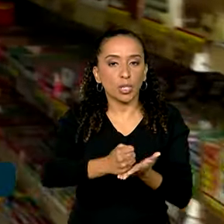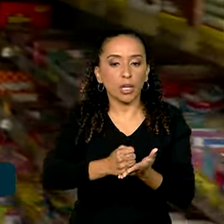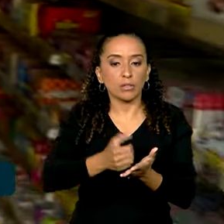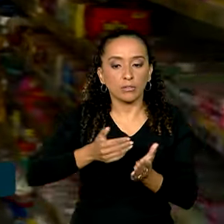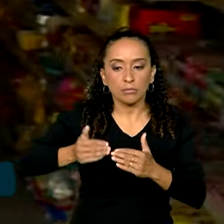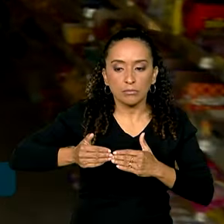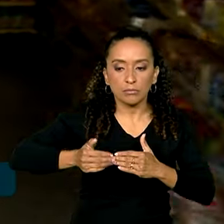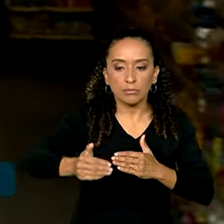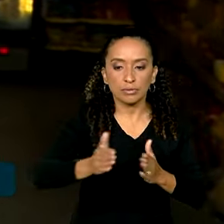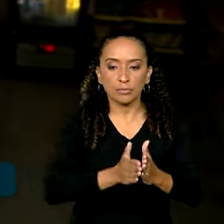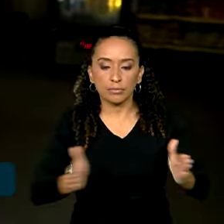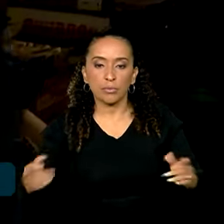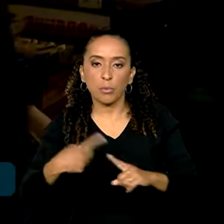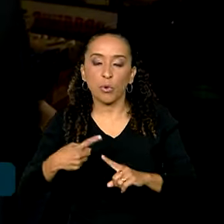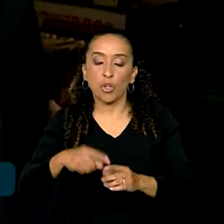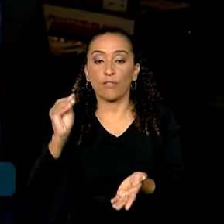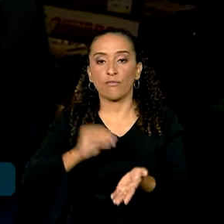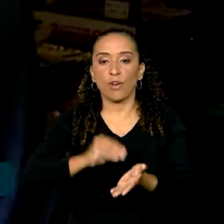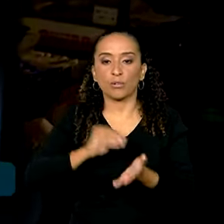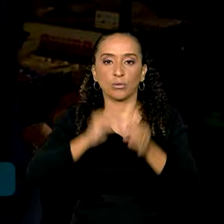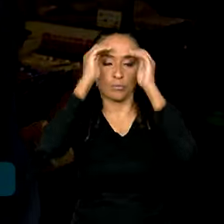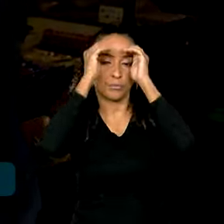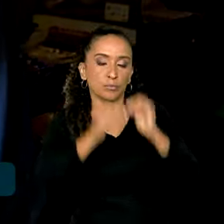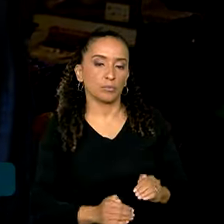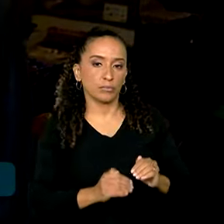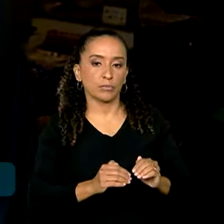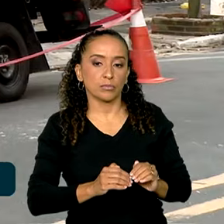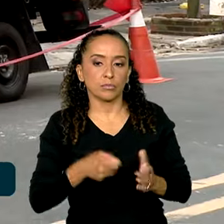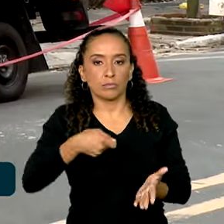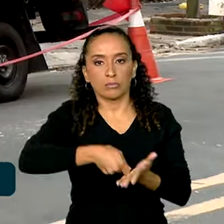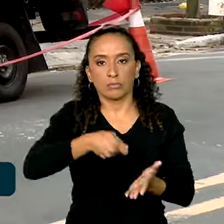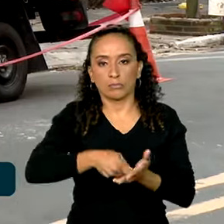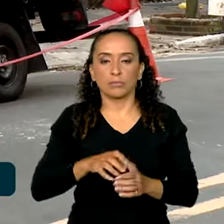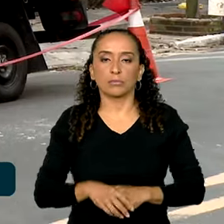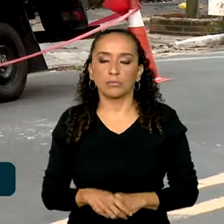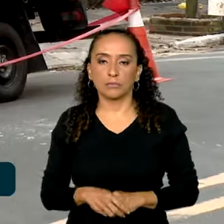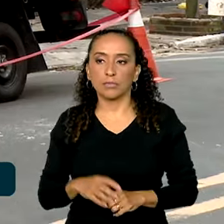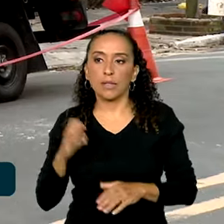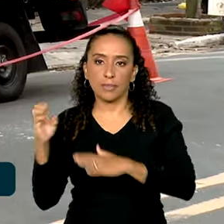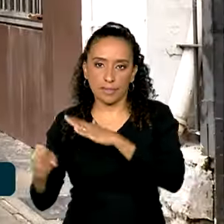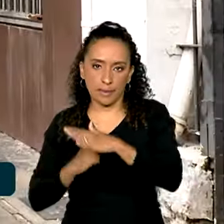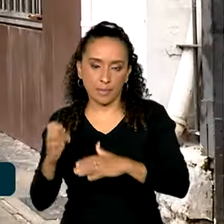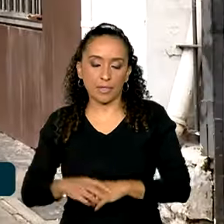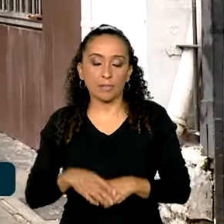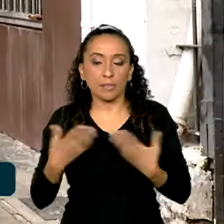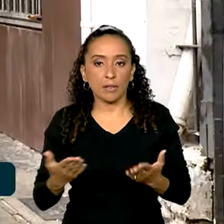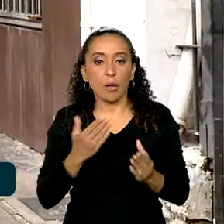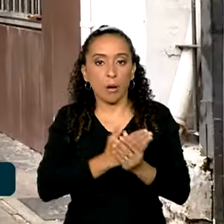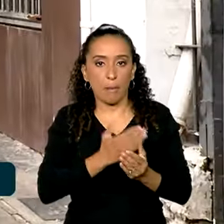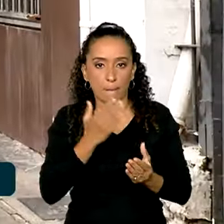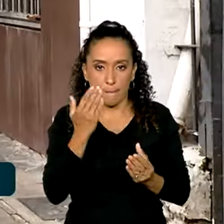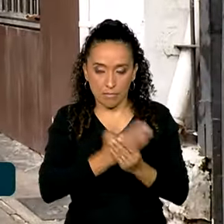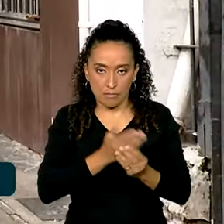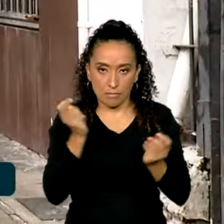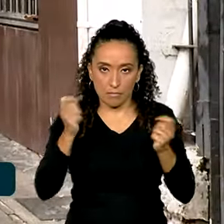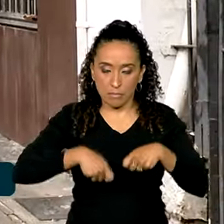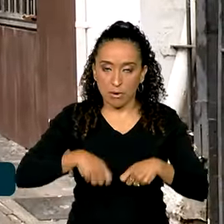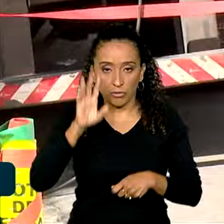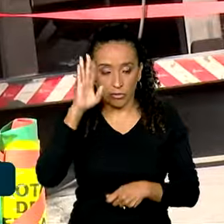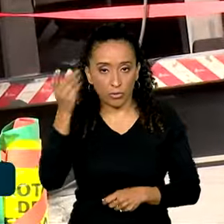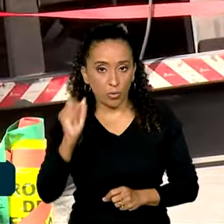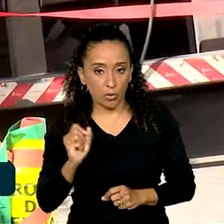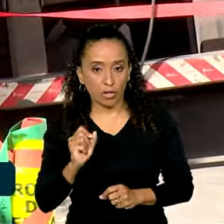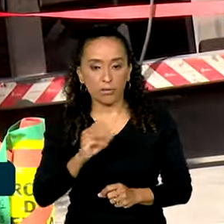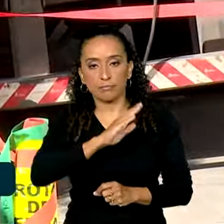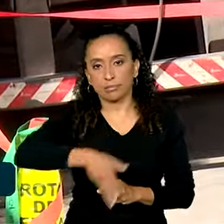vigência por descumprimento das obrigações do concessionário. Então, esse processo pode resultar aí